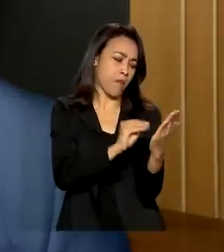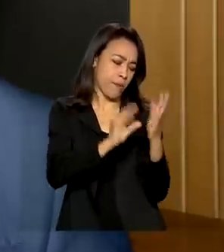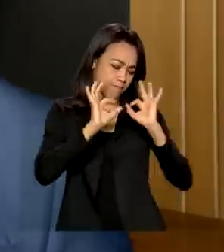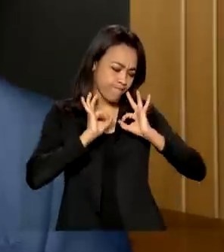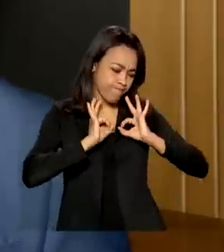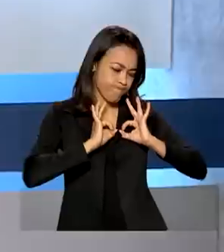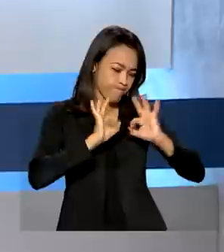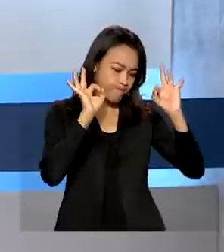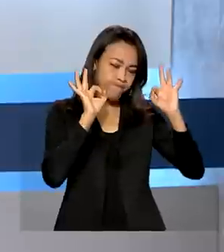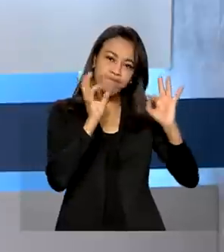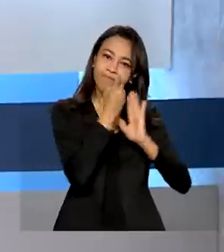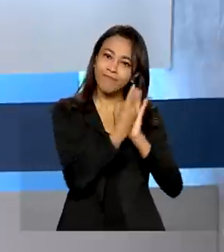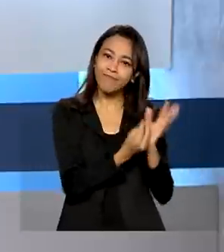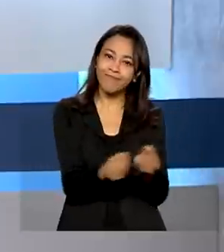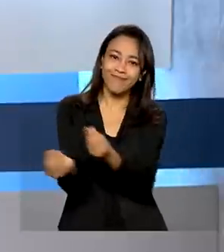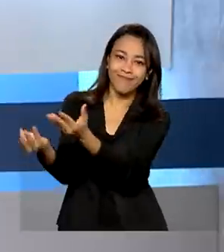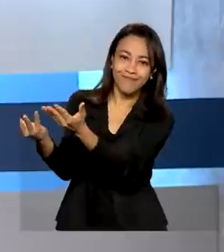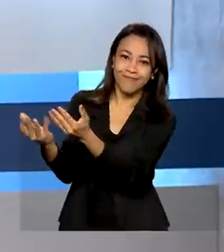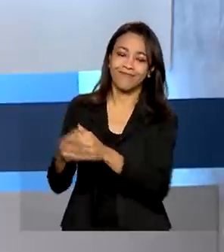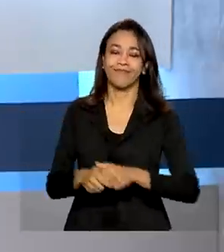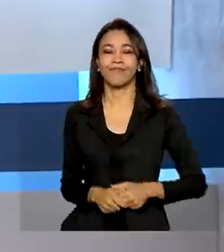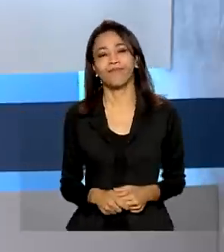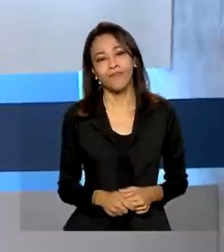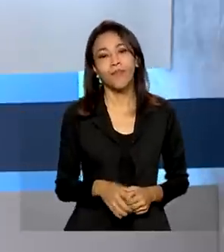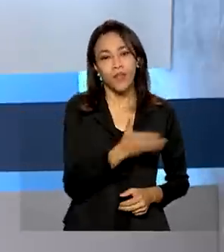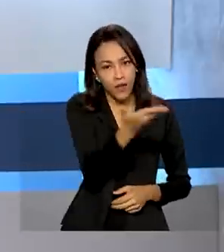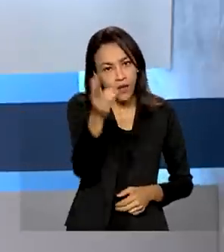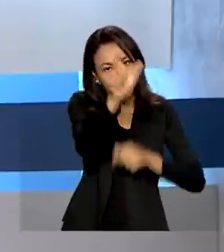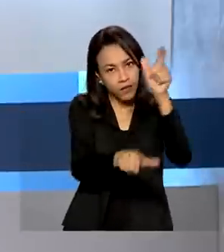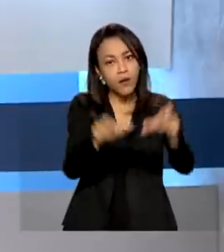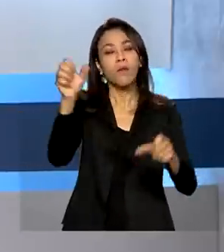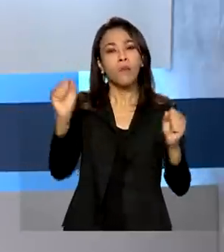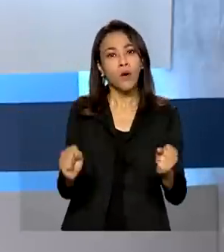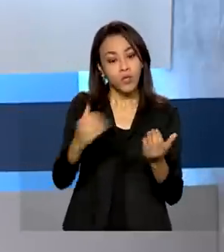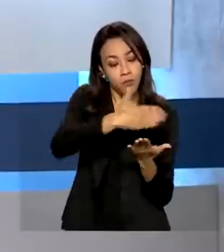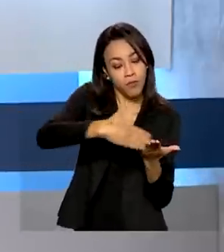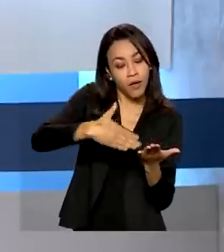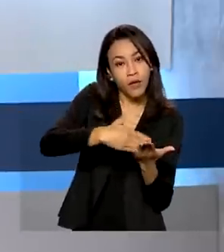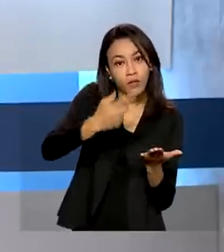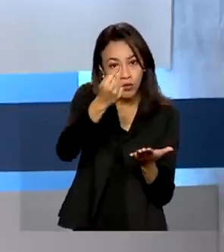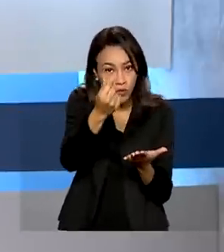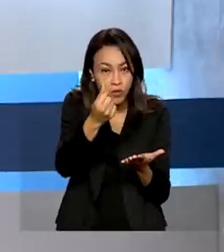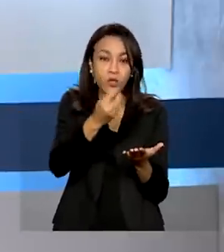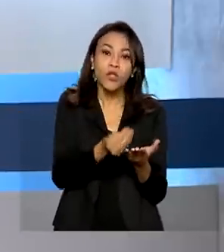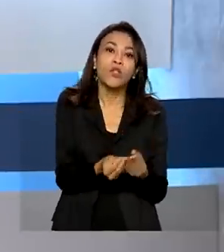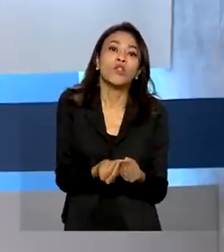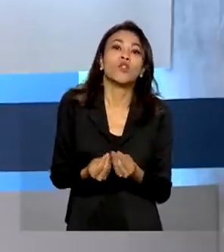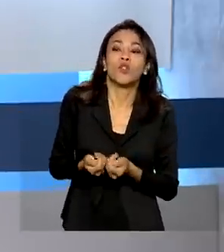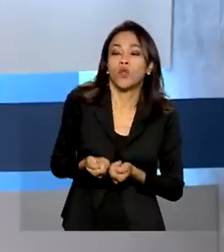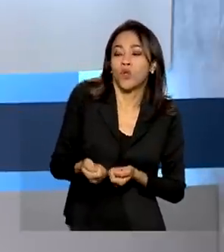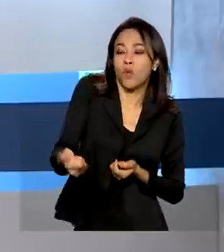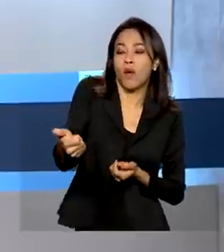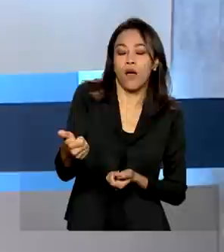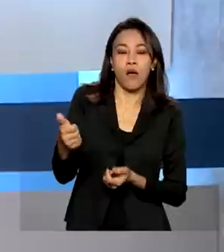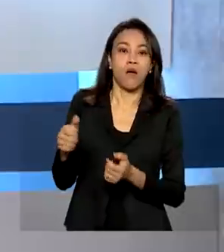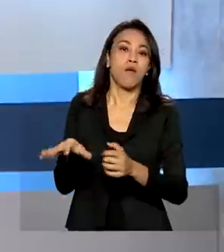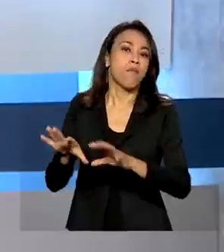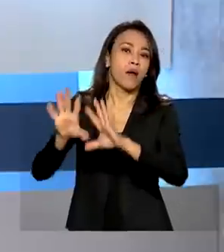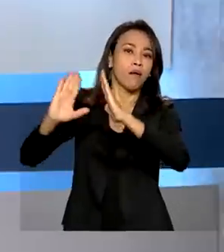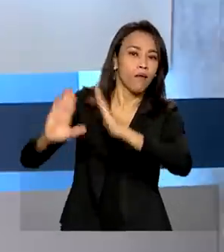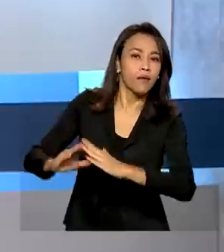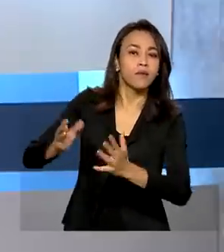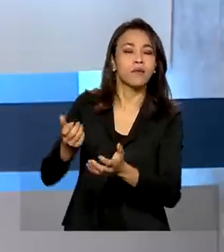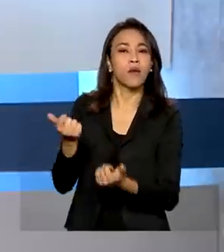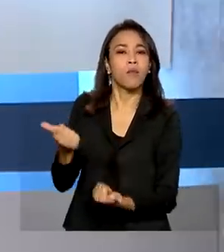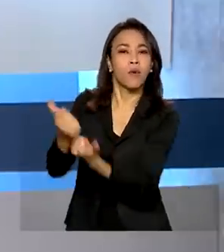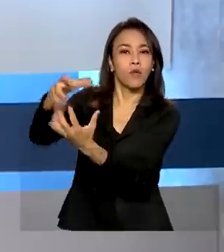suas declarações. E o contribuinte pode doar parte do Imposto de Renda para fundos que apoiam idosos e crianças e